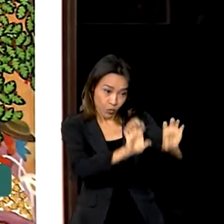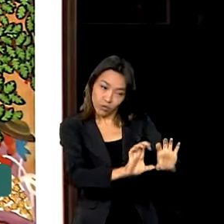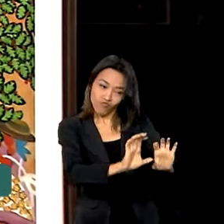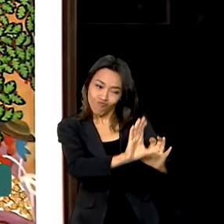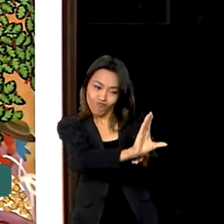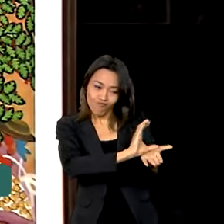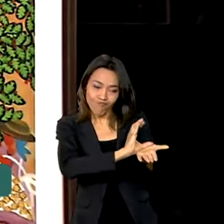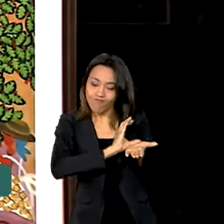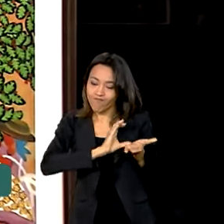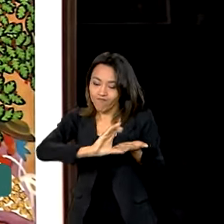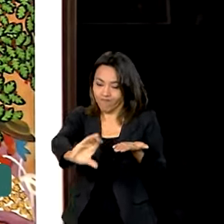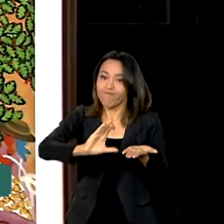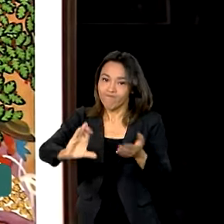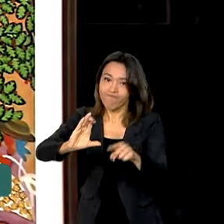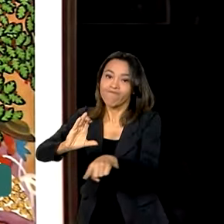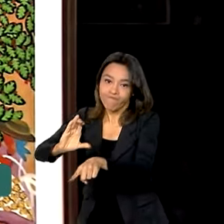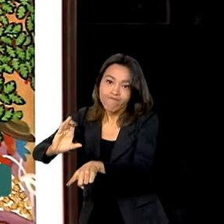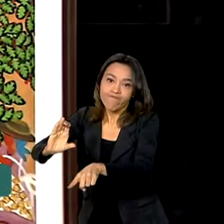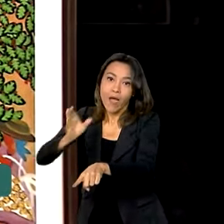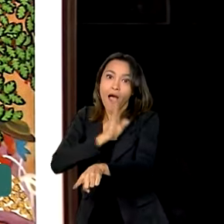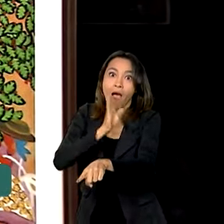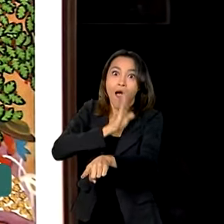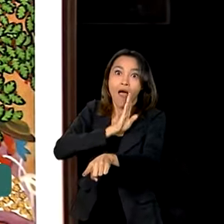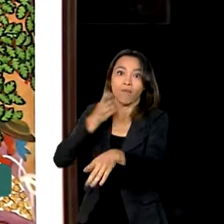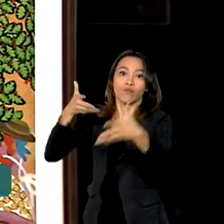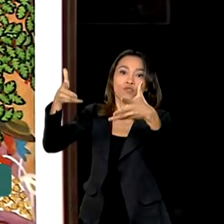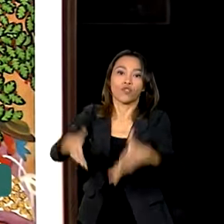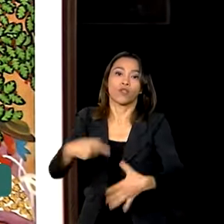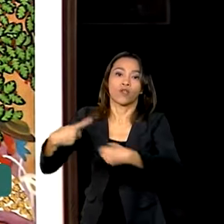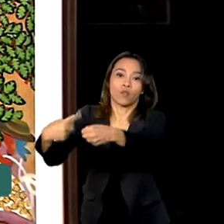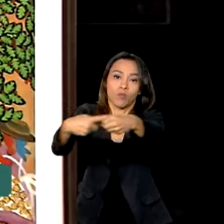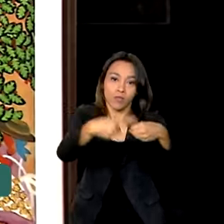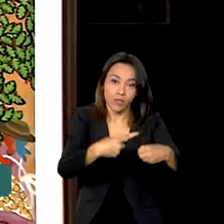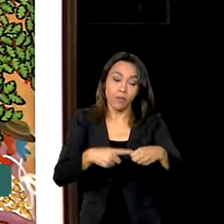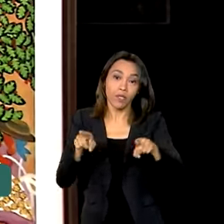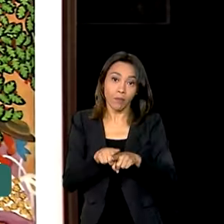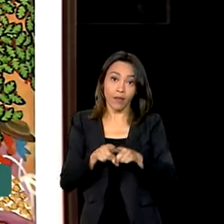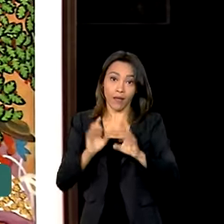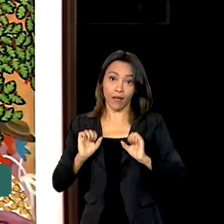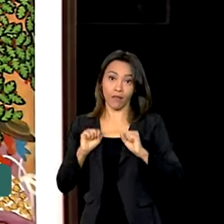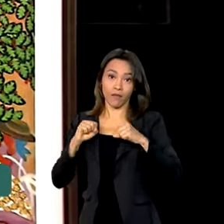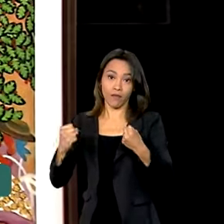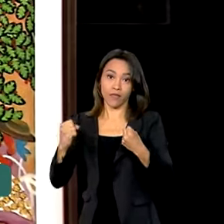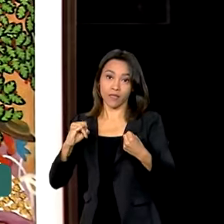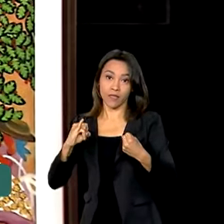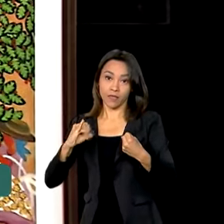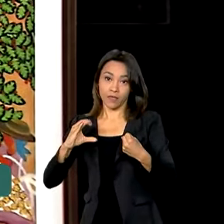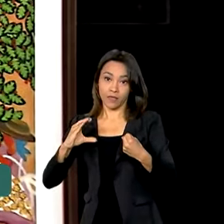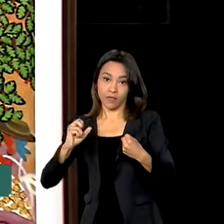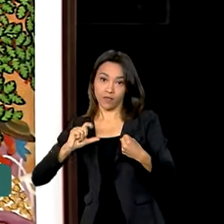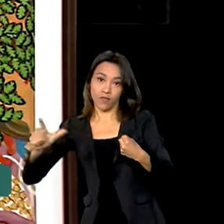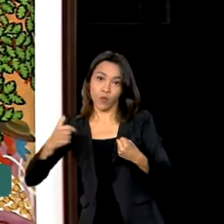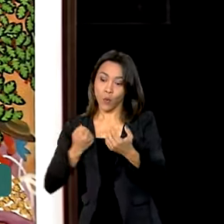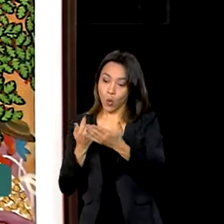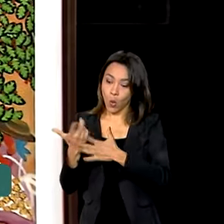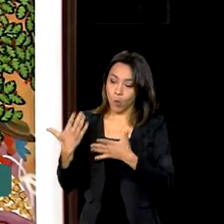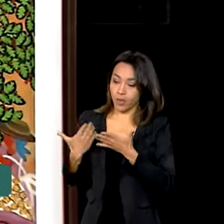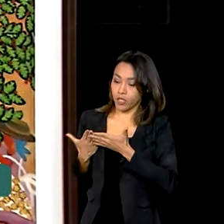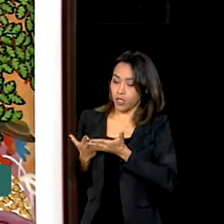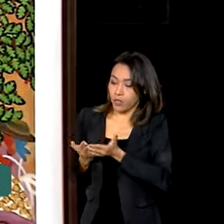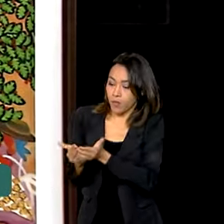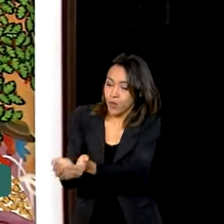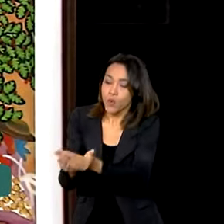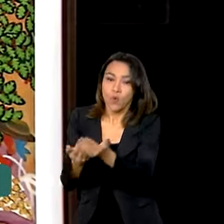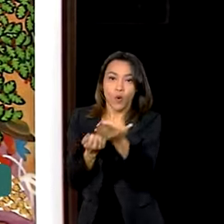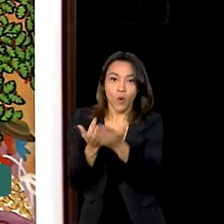rápido nos municípios. Permitem, por exemplo, a defesa civil, a compra de equipamentos, compra de barcos, pontos,